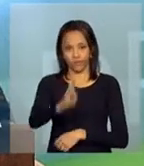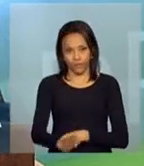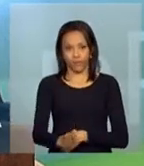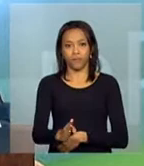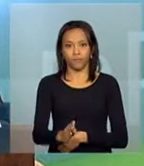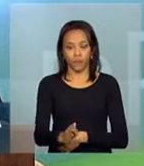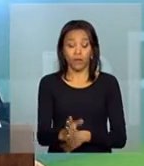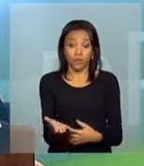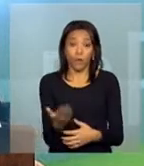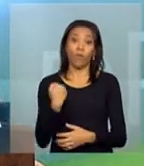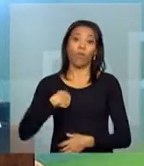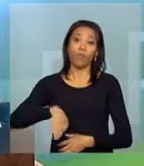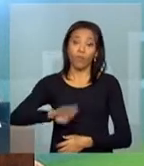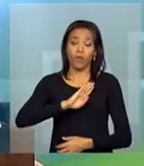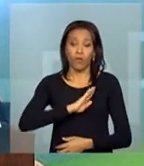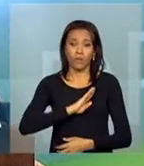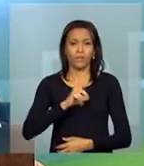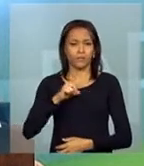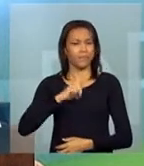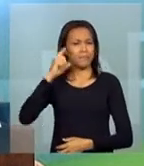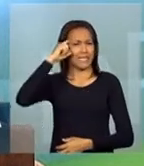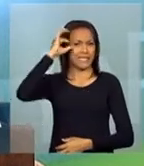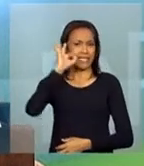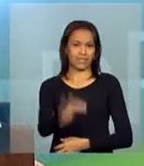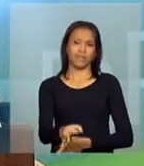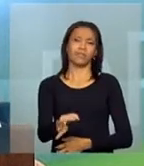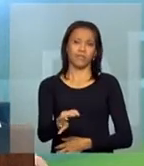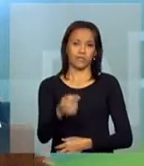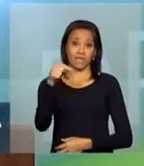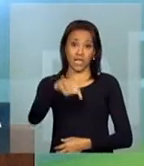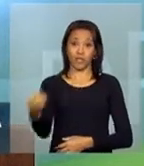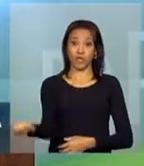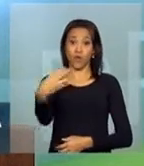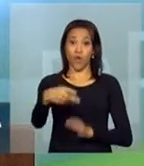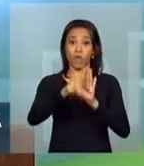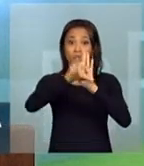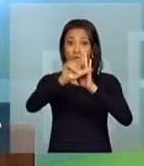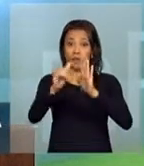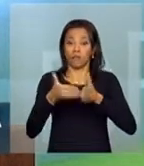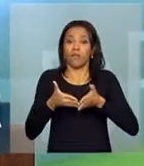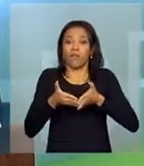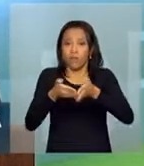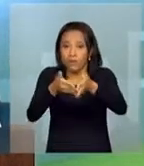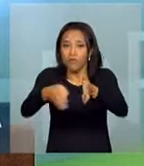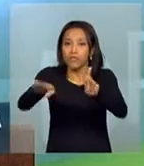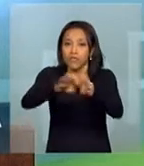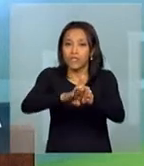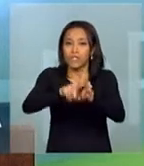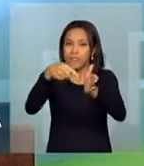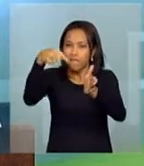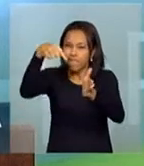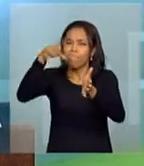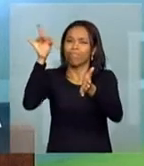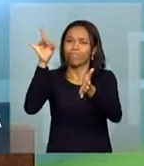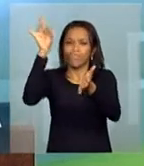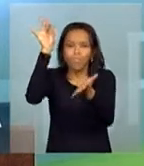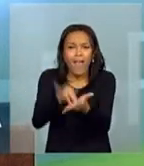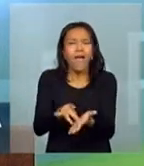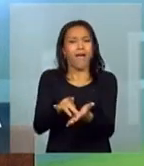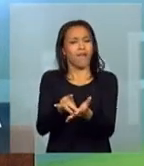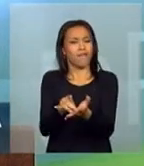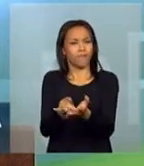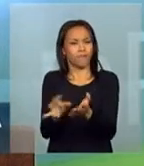Nós temos certeza que essa nova lei dos portos, executada com celeridade,